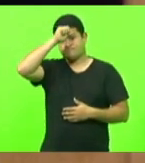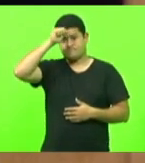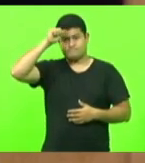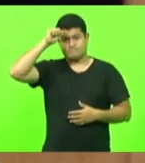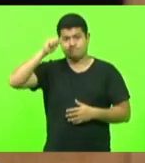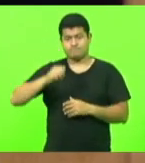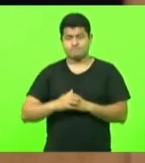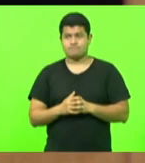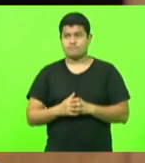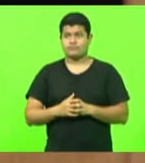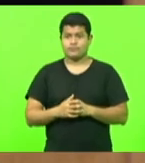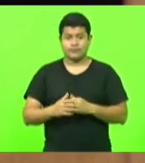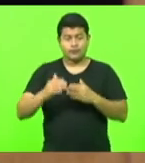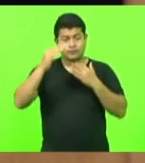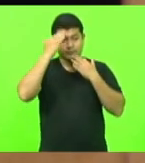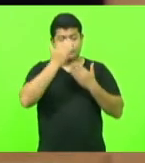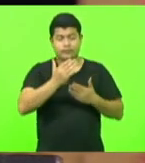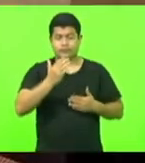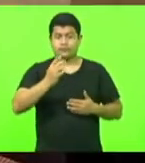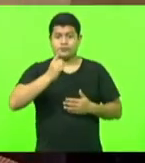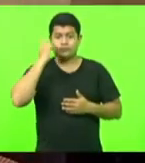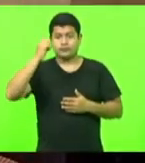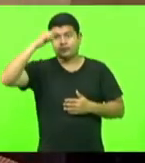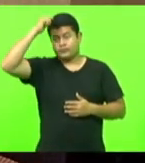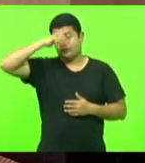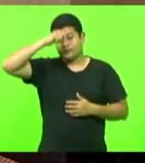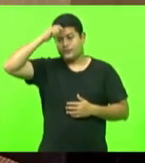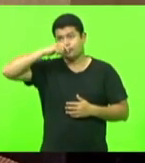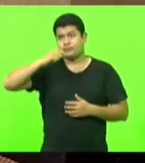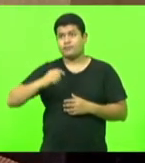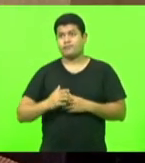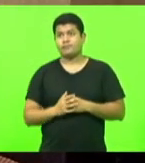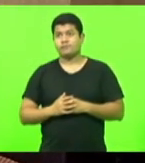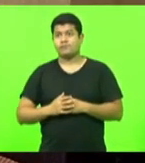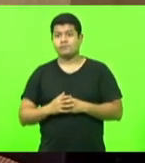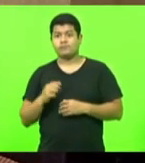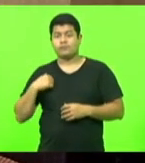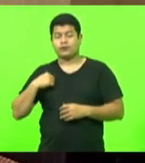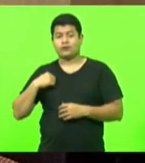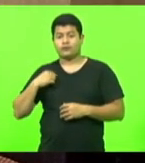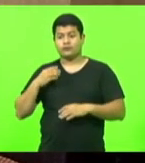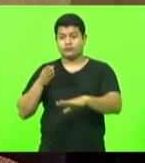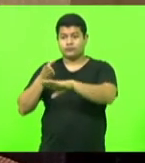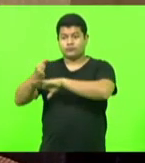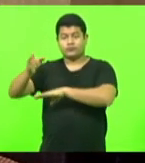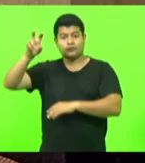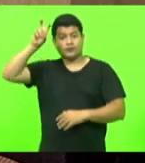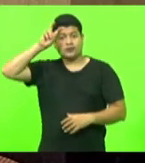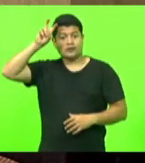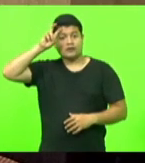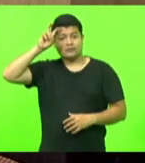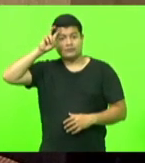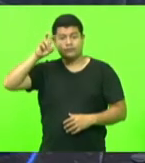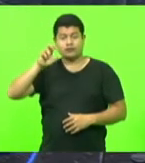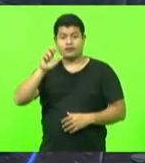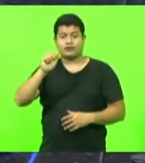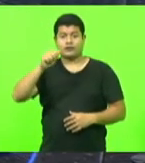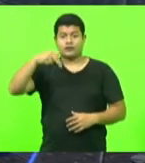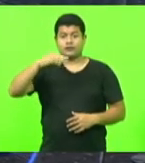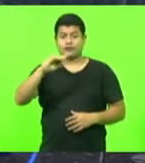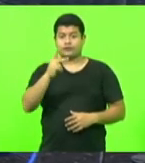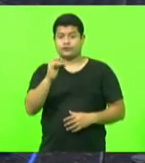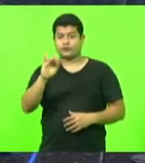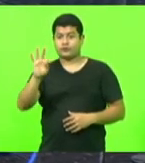Agradeço a parte, senhor deputado Scudrilac. Estive na quinta-feira também em Anchieta, antes que acontecesse esse triste